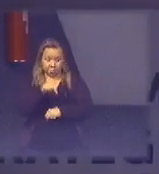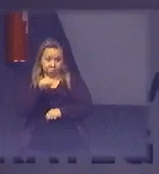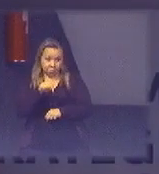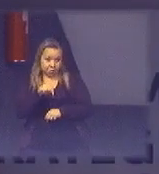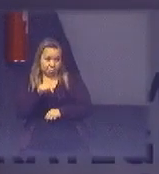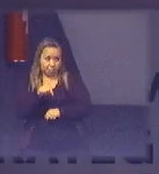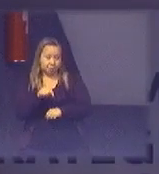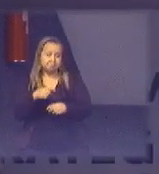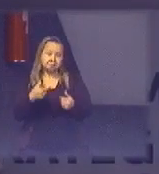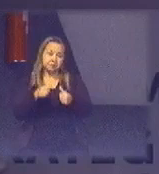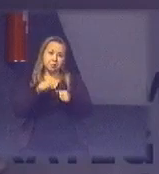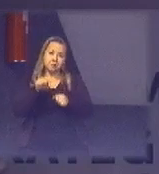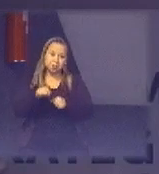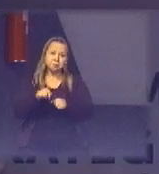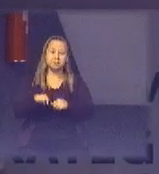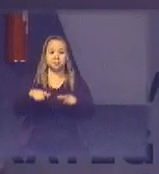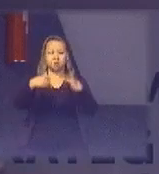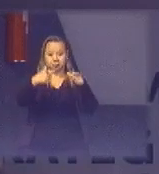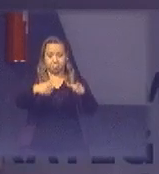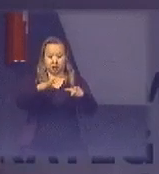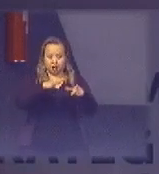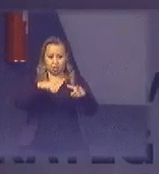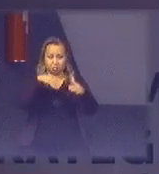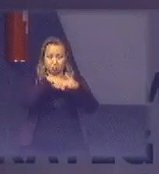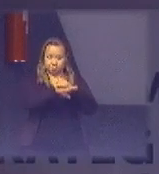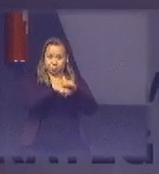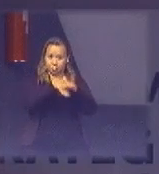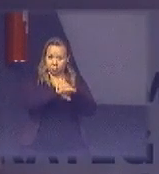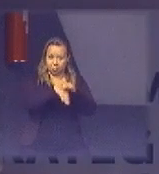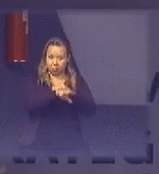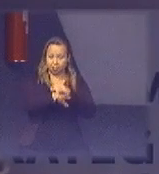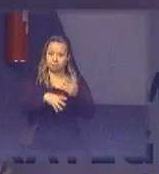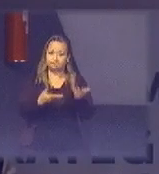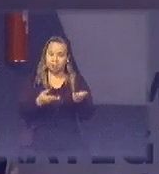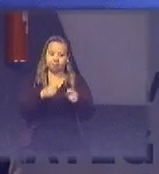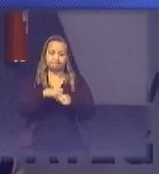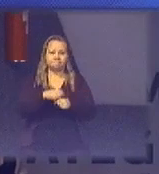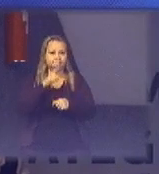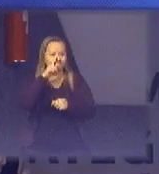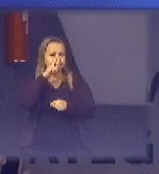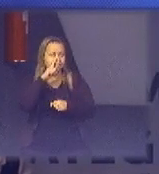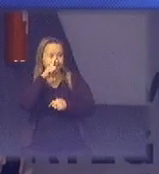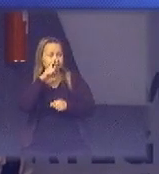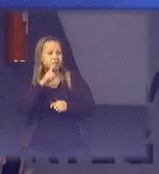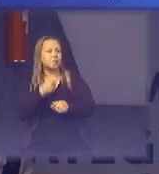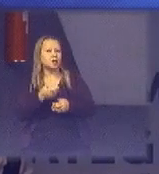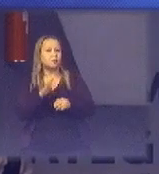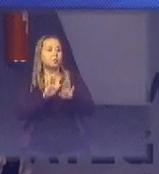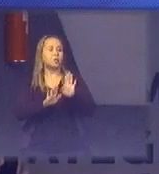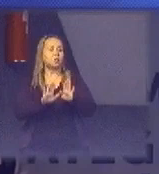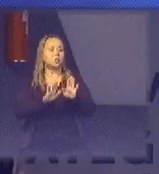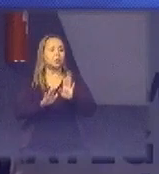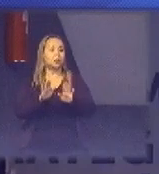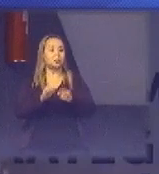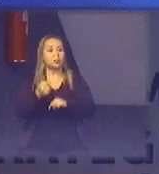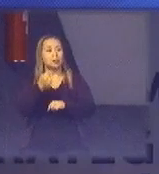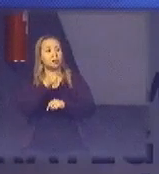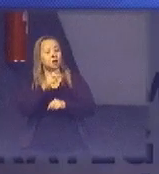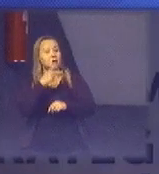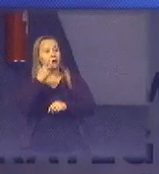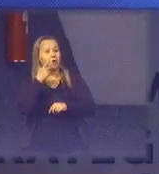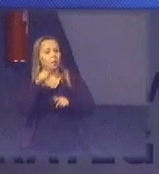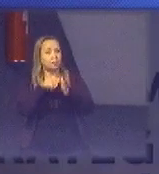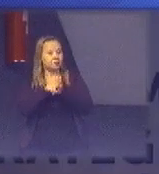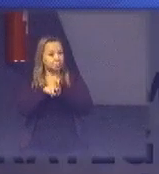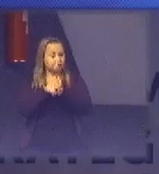no Brasil mas a gente tem áreas de estocagem que requerem cuidados pode passar esse aqui então é o nosso material de pesquisa